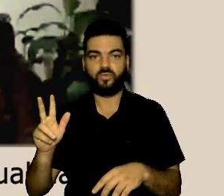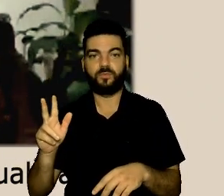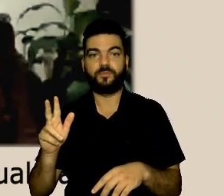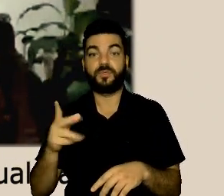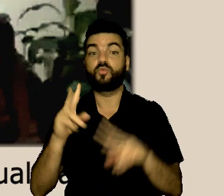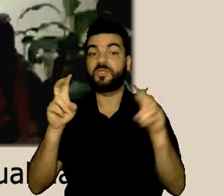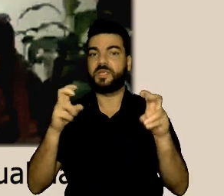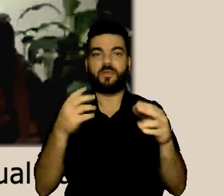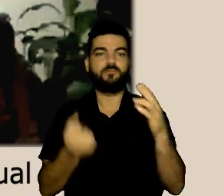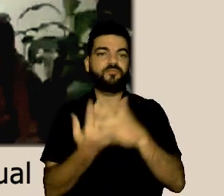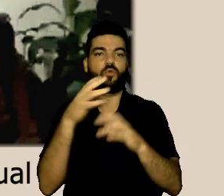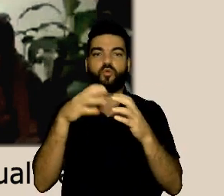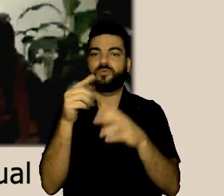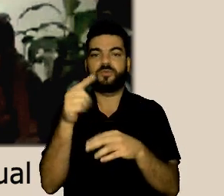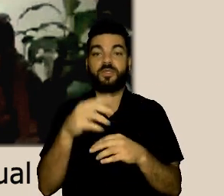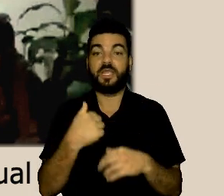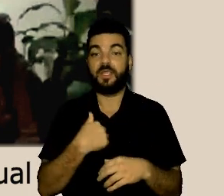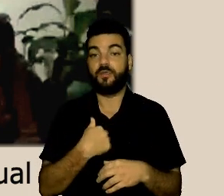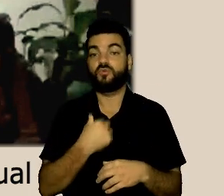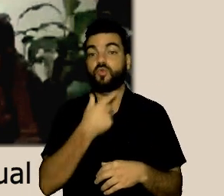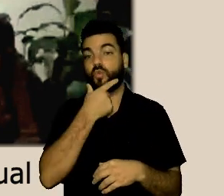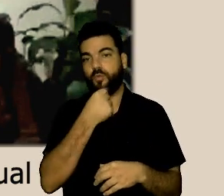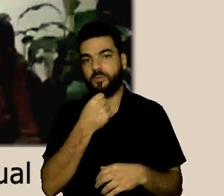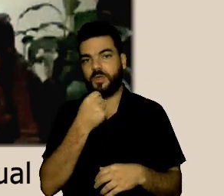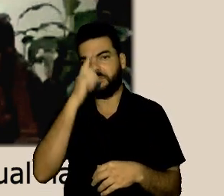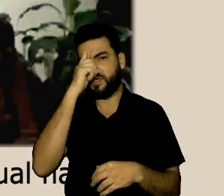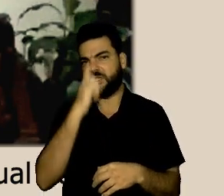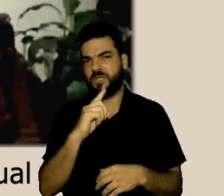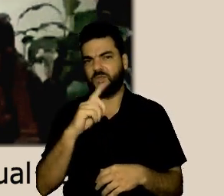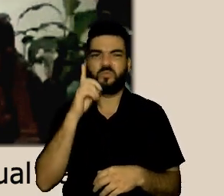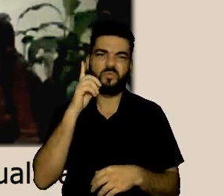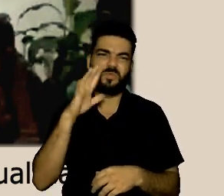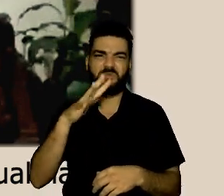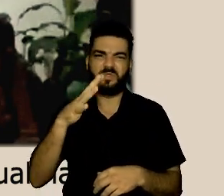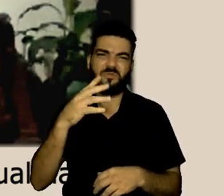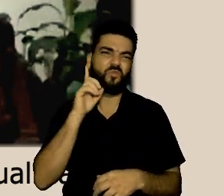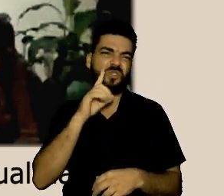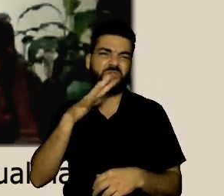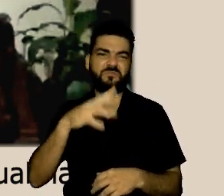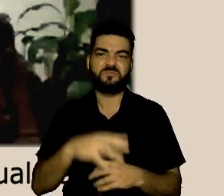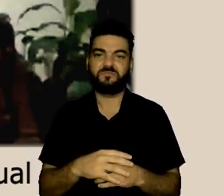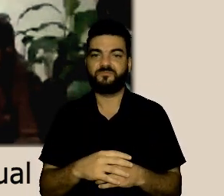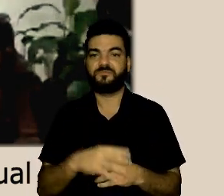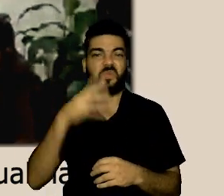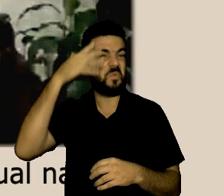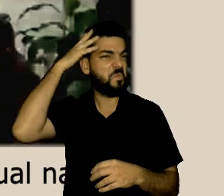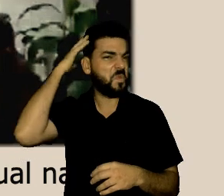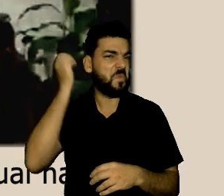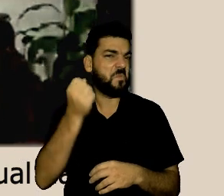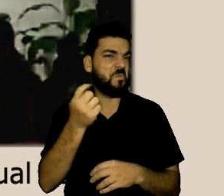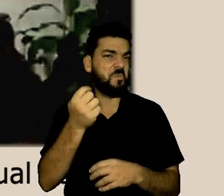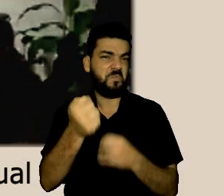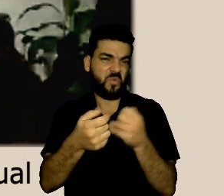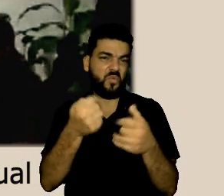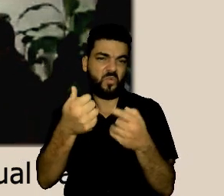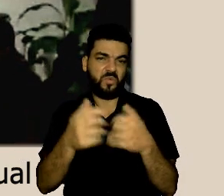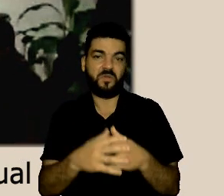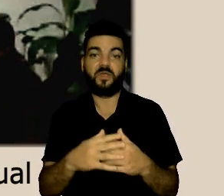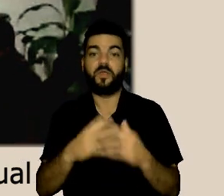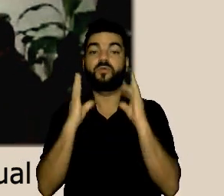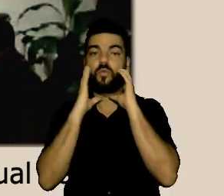em São Paulo no capital nem em Mato Grosso do Sul então eu sou um homem de pele parda